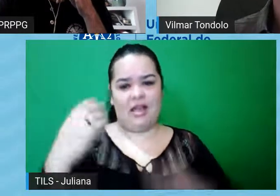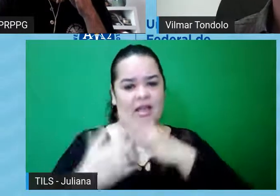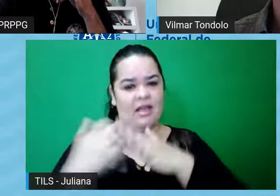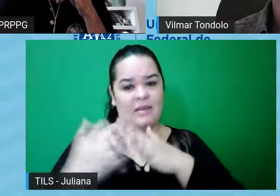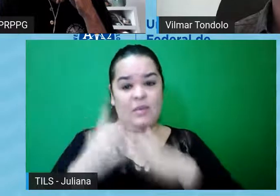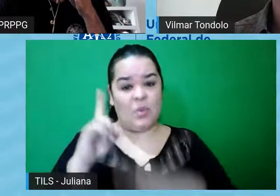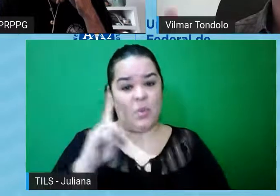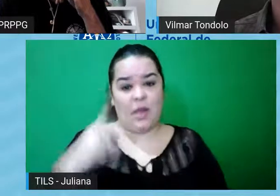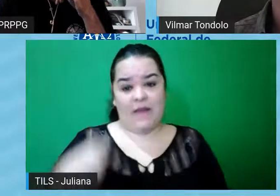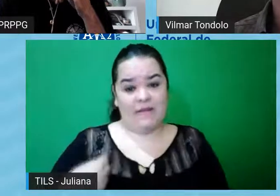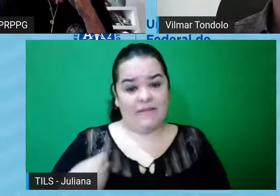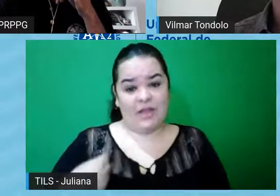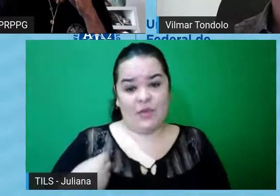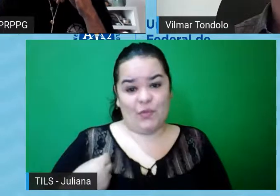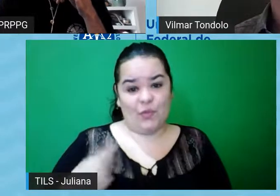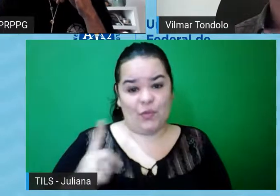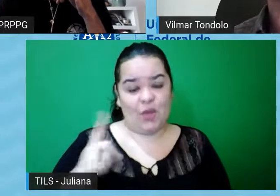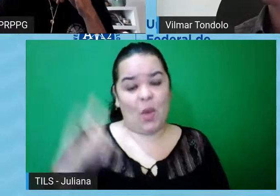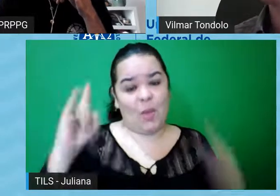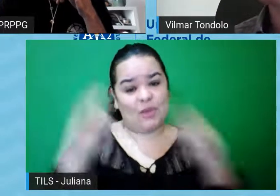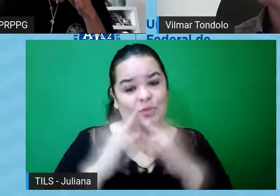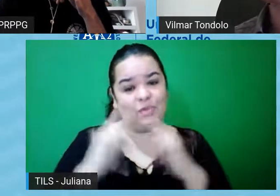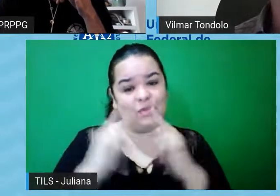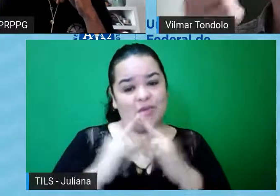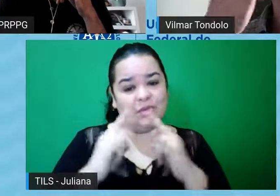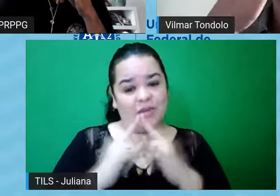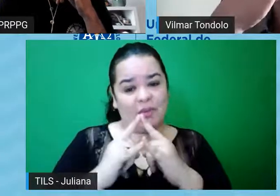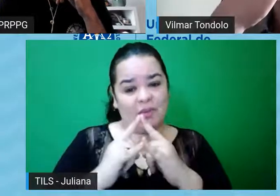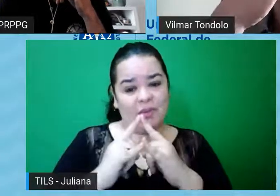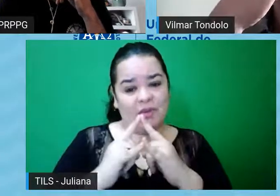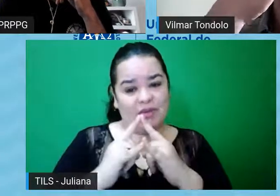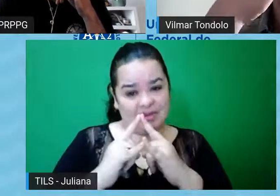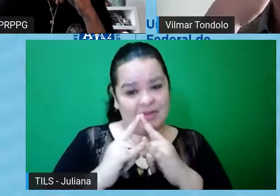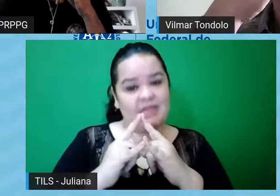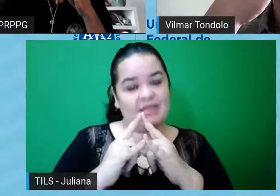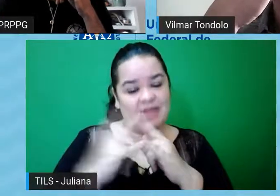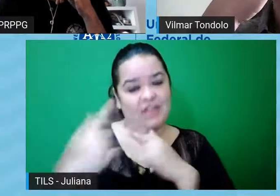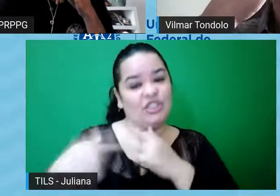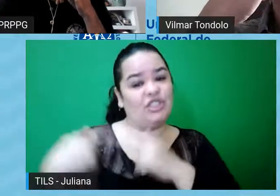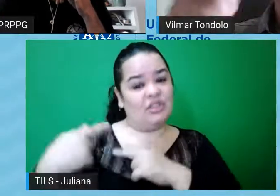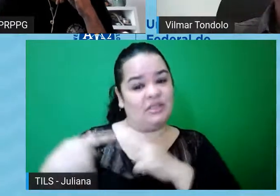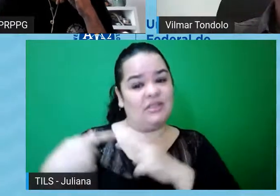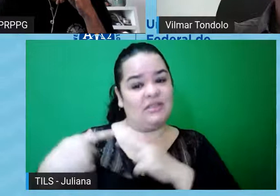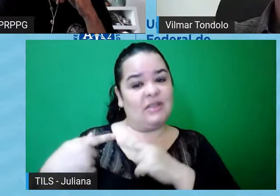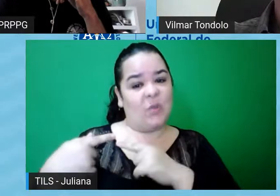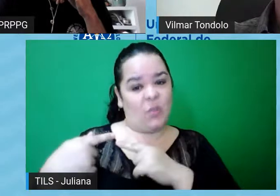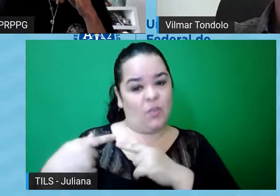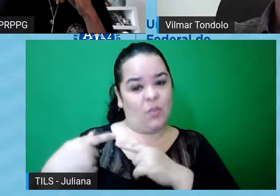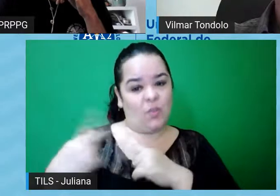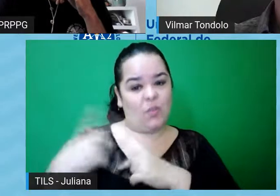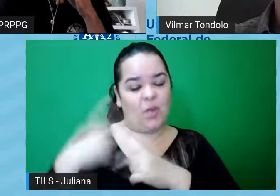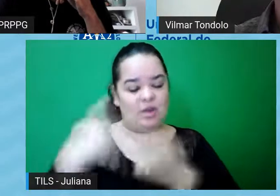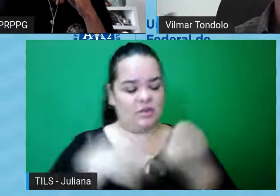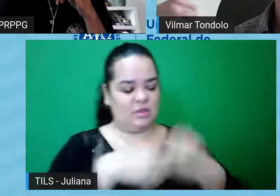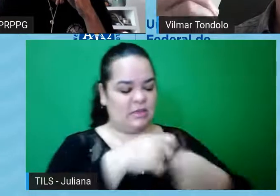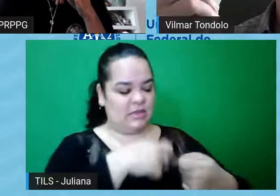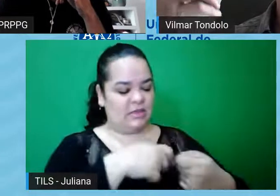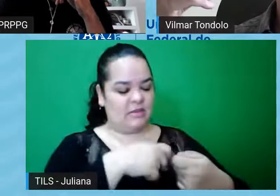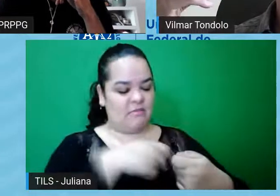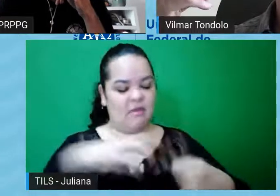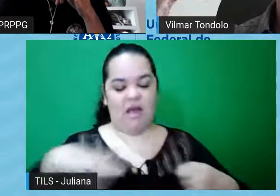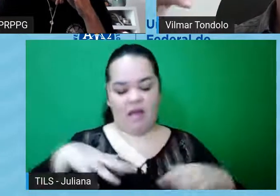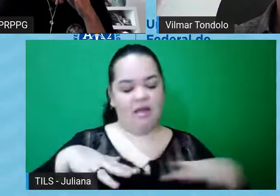né, é coisa abstrata, a organização, né, então na gestão nós temos também esse tipo de, temos esse foco de pesquisa, então,